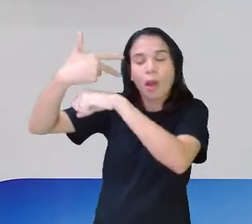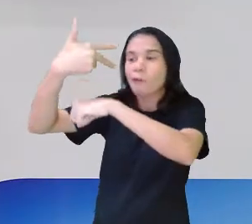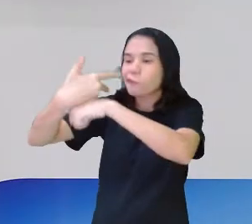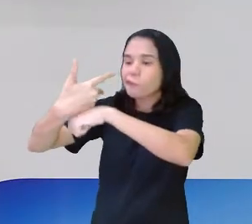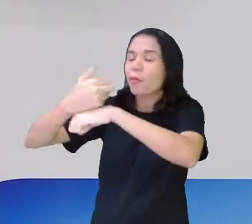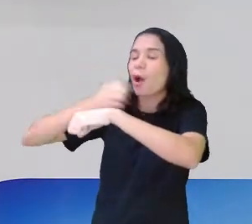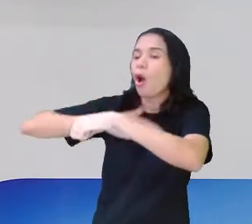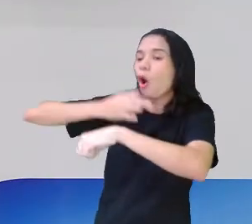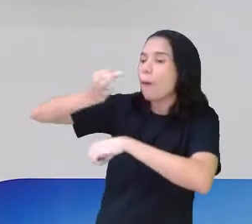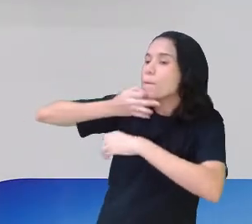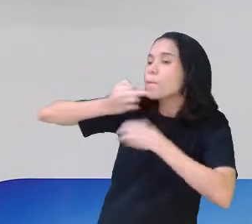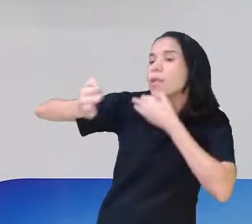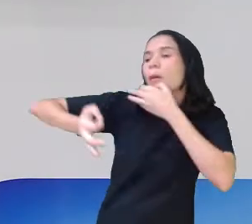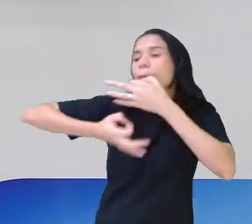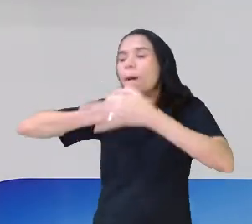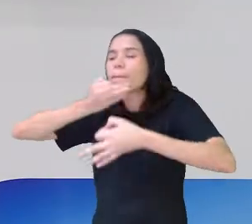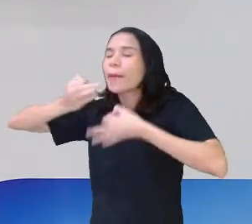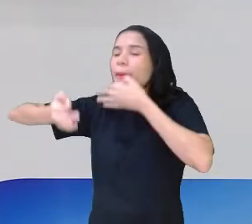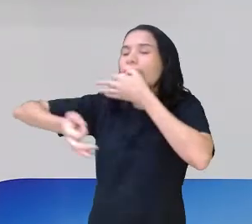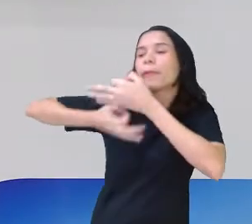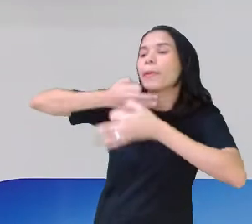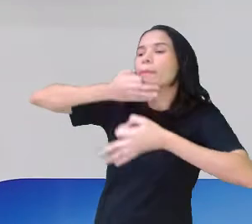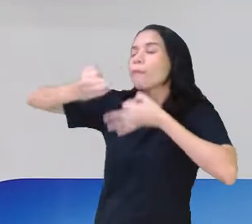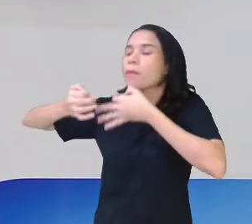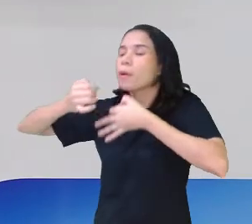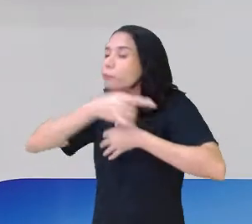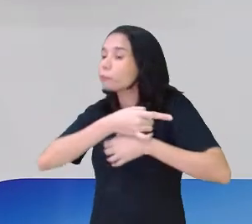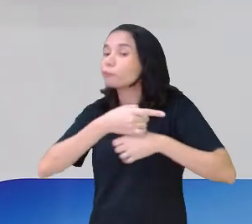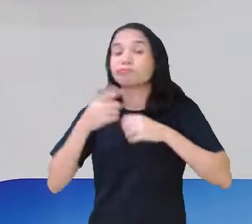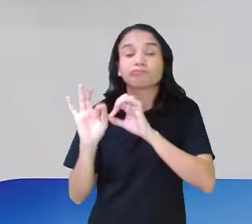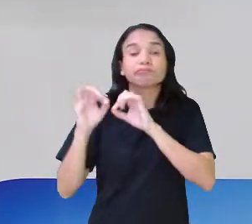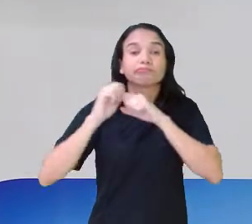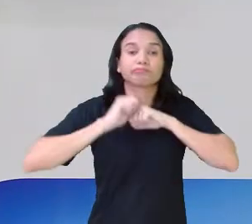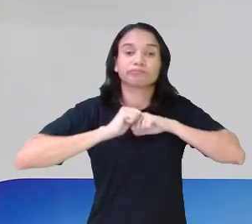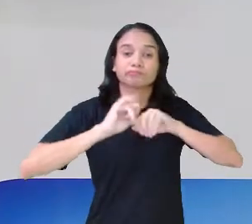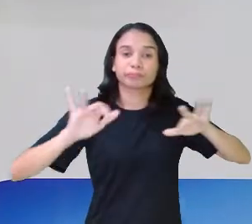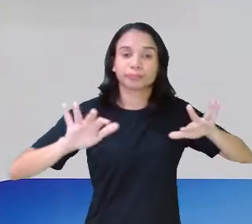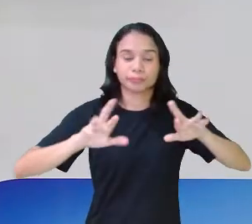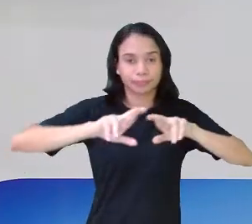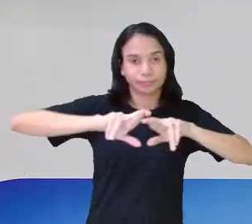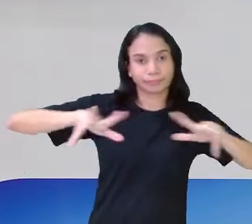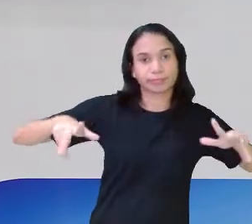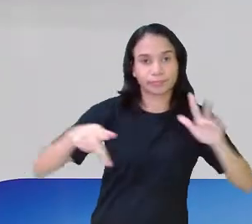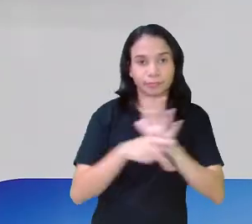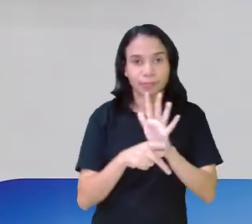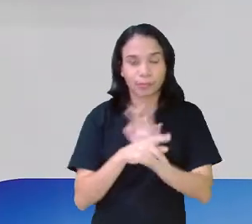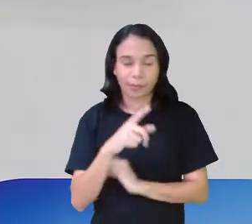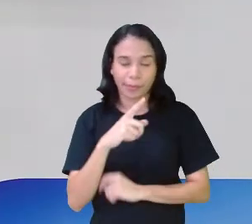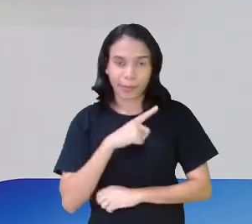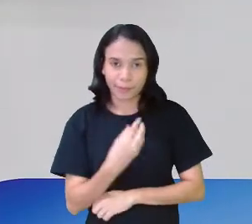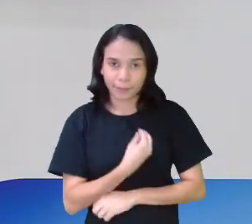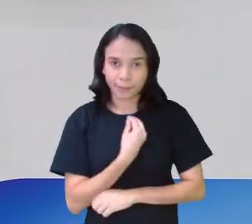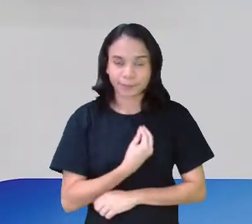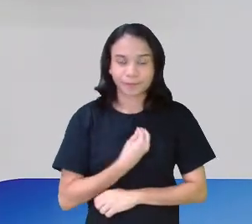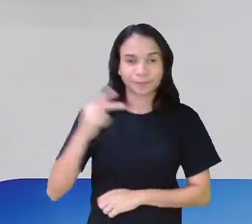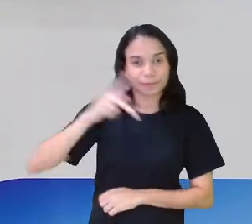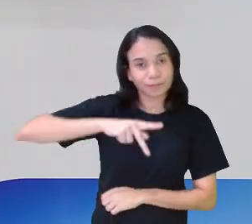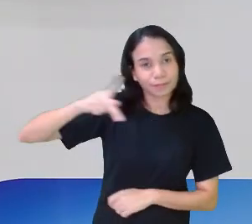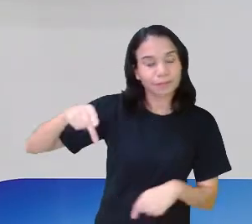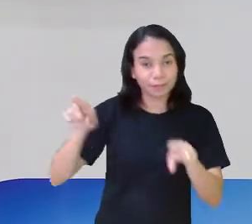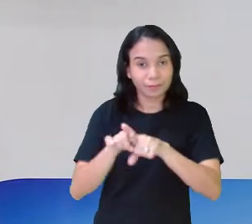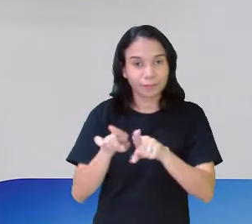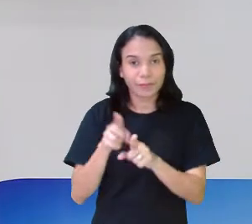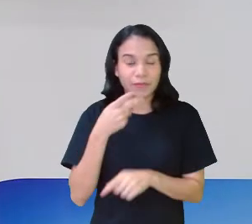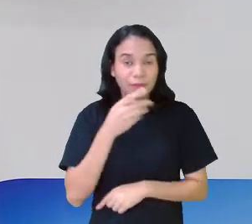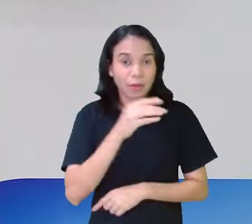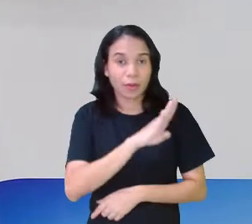e eles ali dão a sua opinião sobre aquele assunto. A principal diferença do blog para o vlog, o professor também disse,